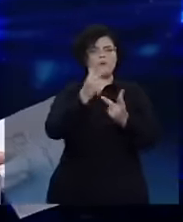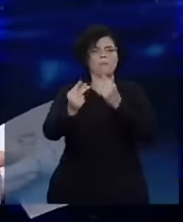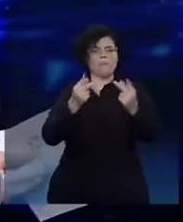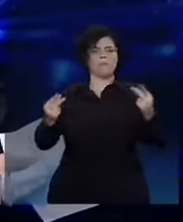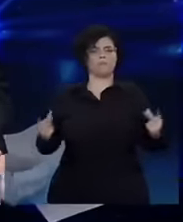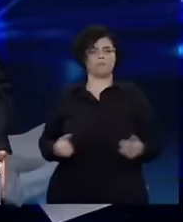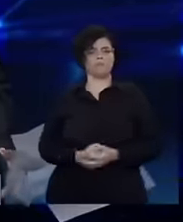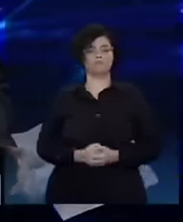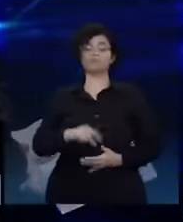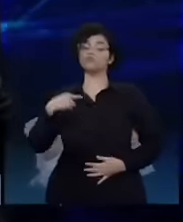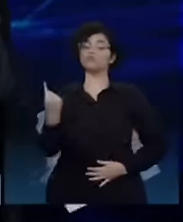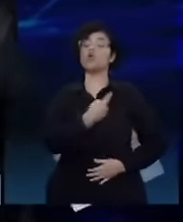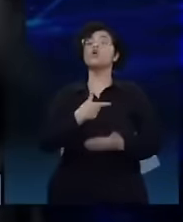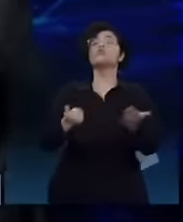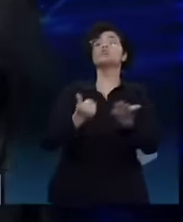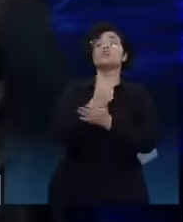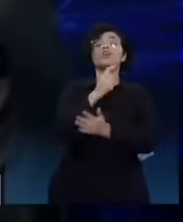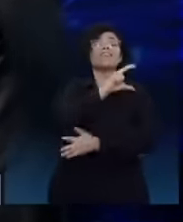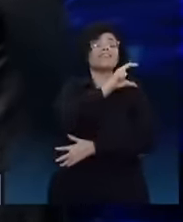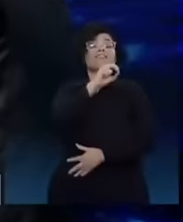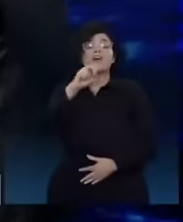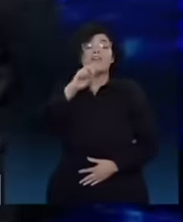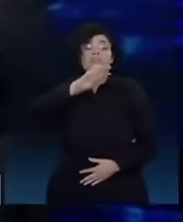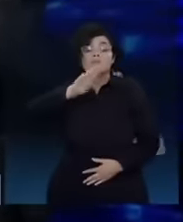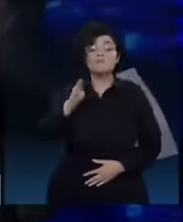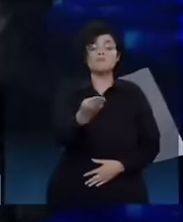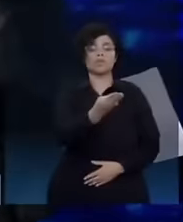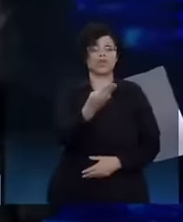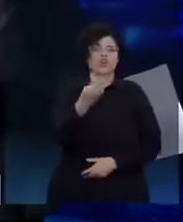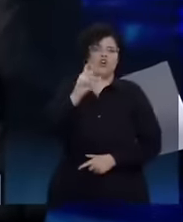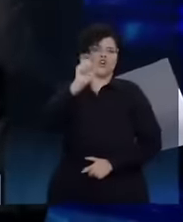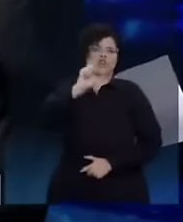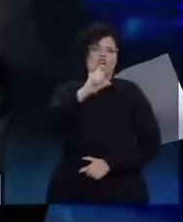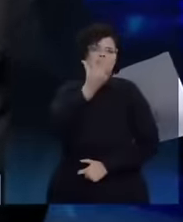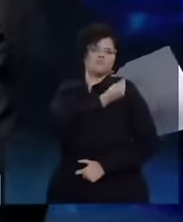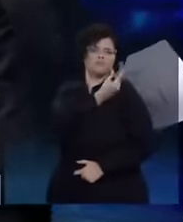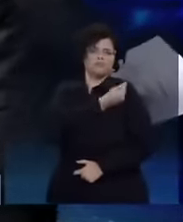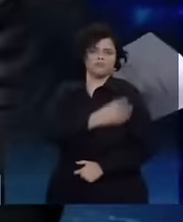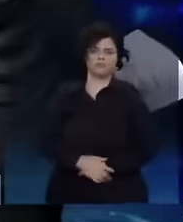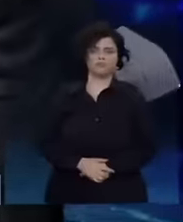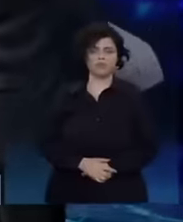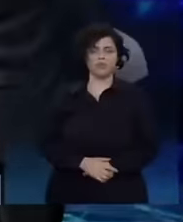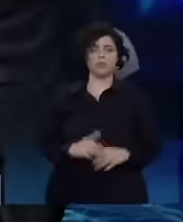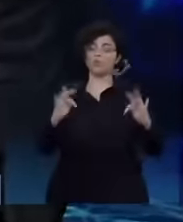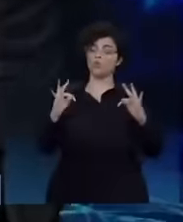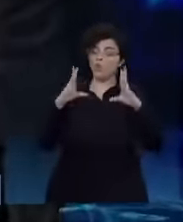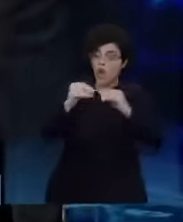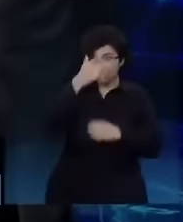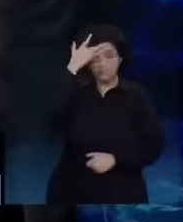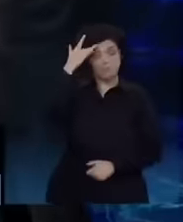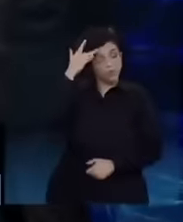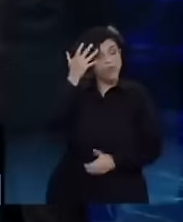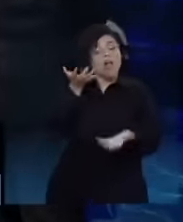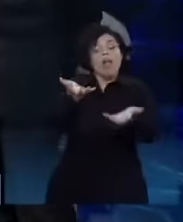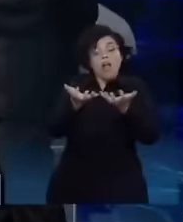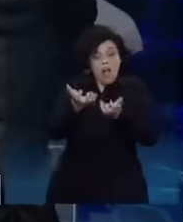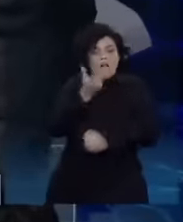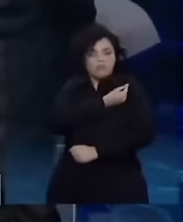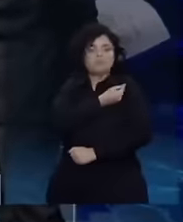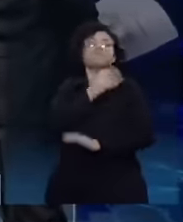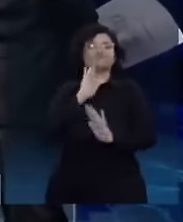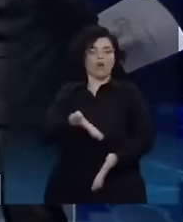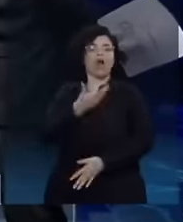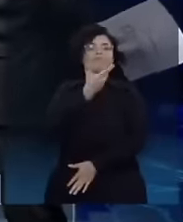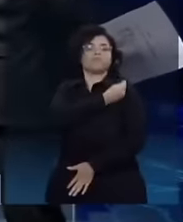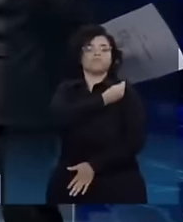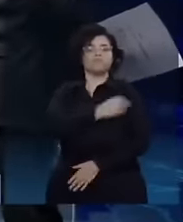Nós compramos mais de 500 milhões de doses de vacina. E todos aqueles que quiseram tomar vacina, tomaram. E